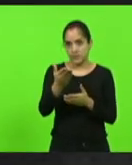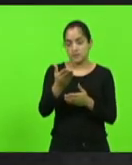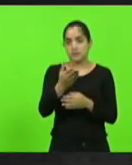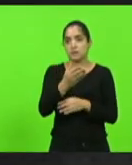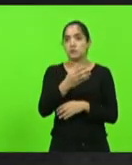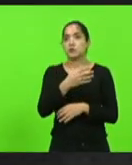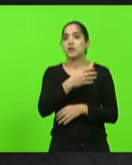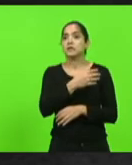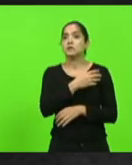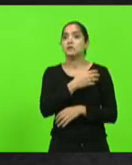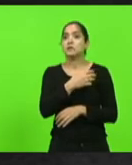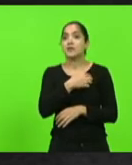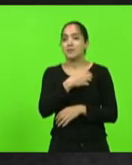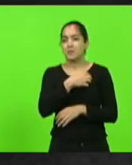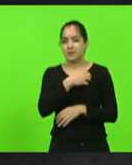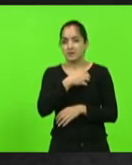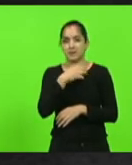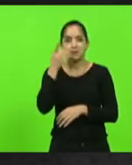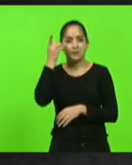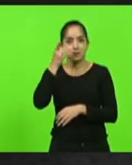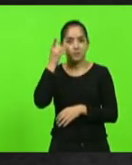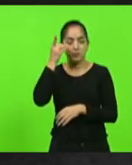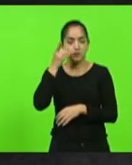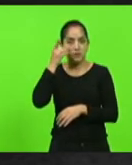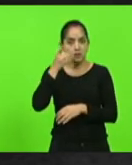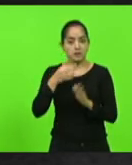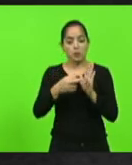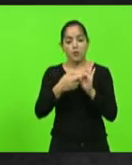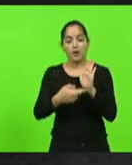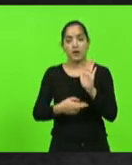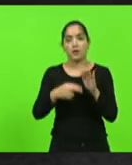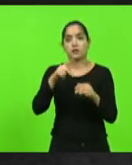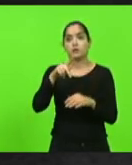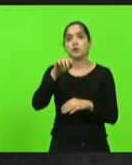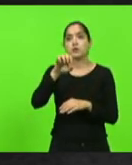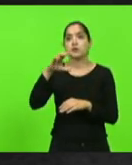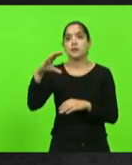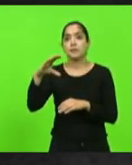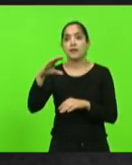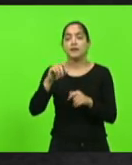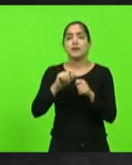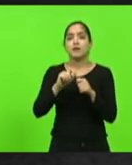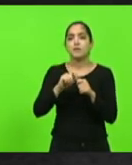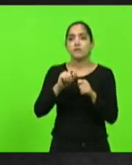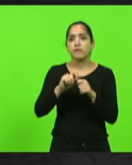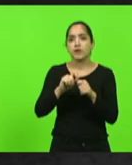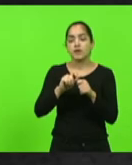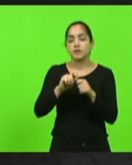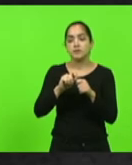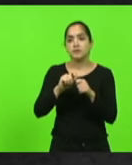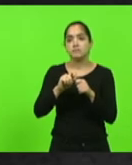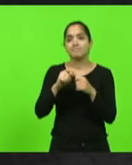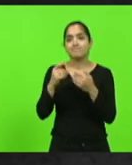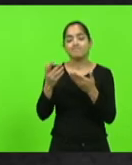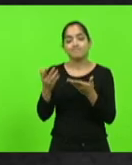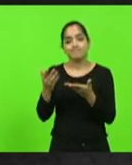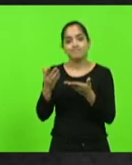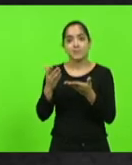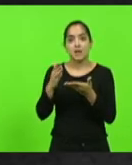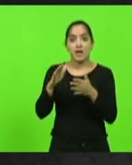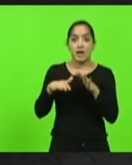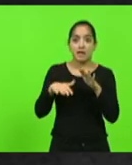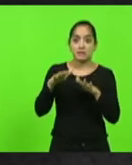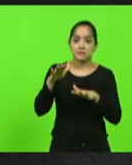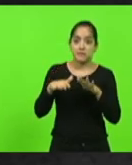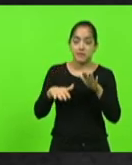deputado Arthur Maia, o relator da PEC, e ele fez o que, infelizmente, algumas vezes